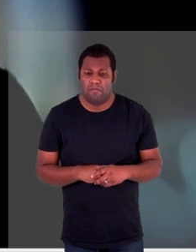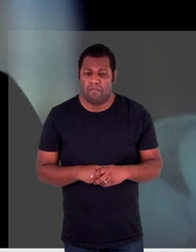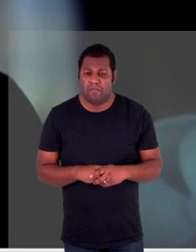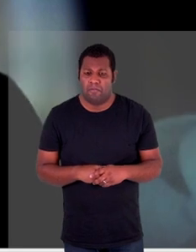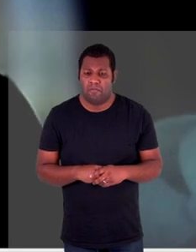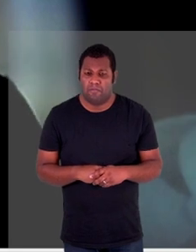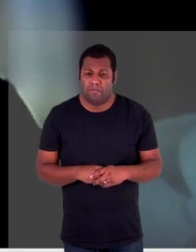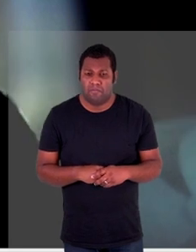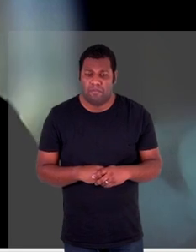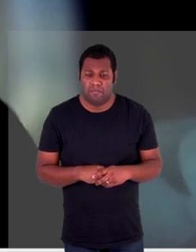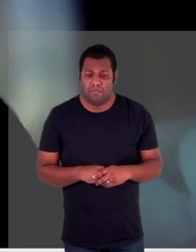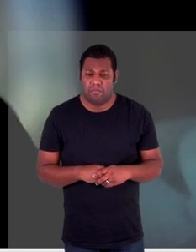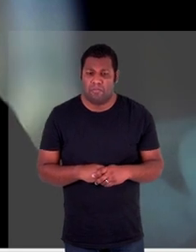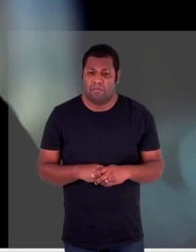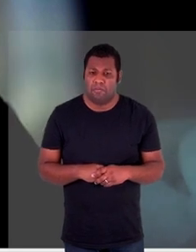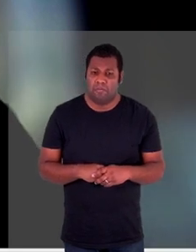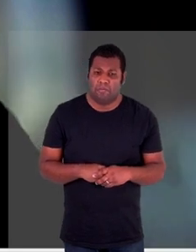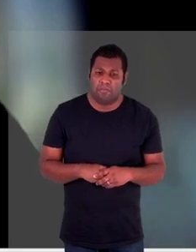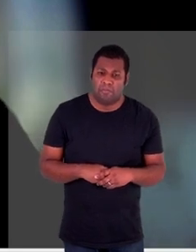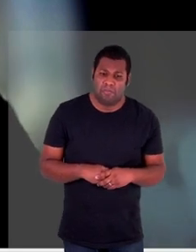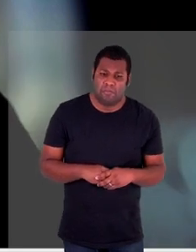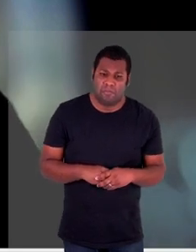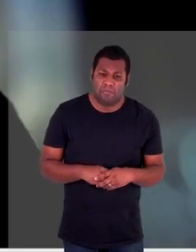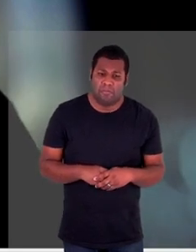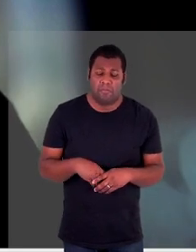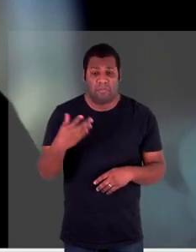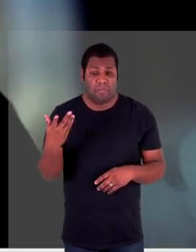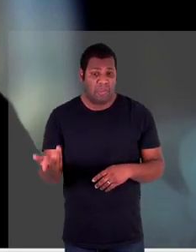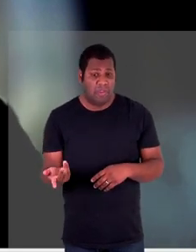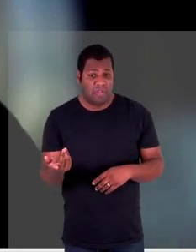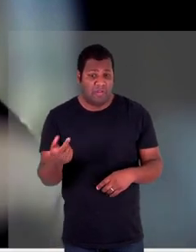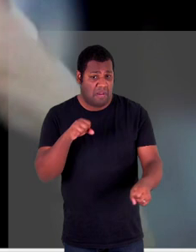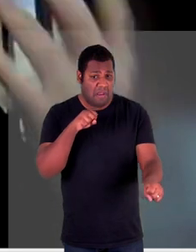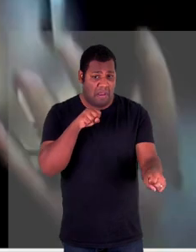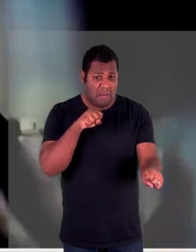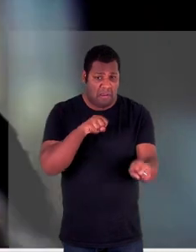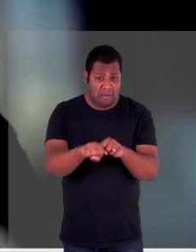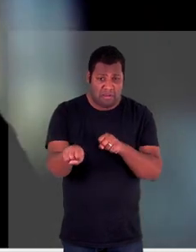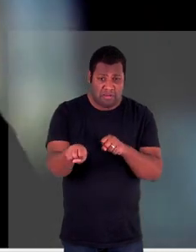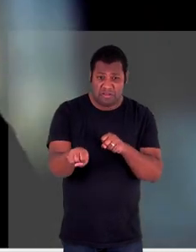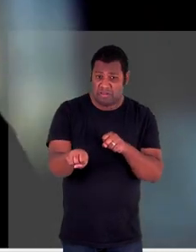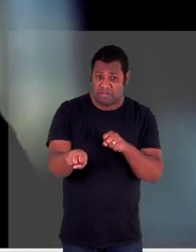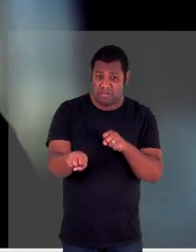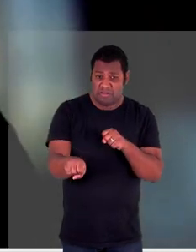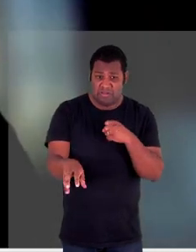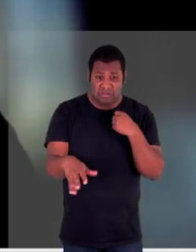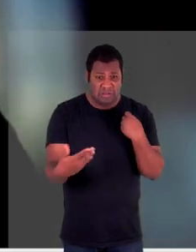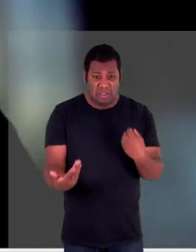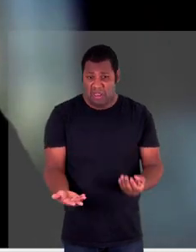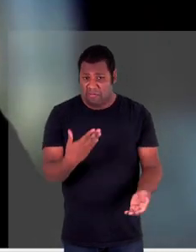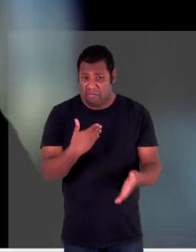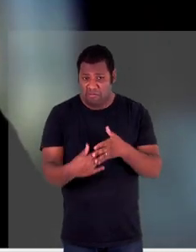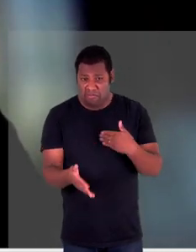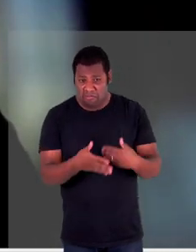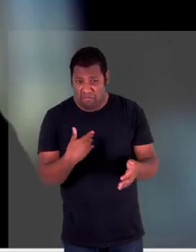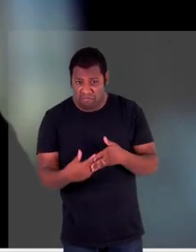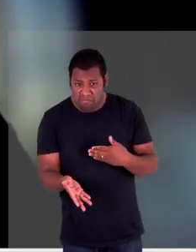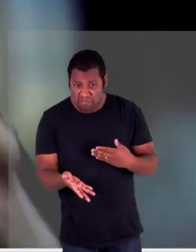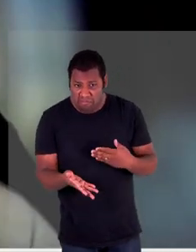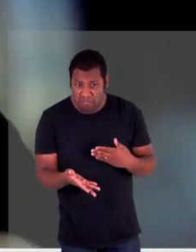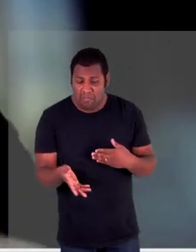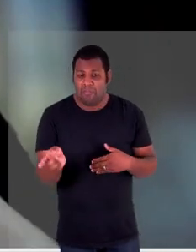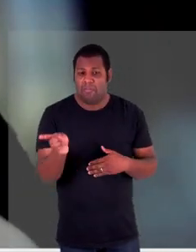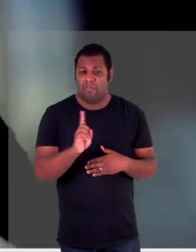propositalmente para a maioria da população simplesmente tirar a vida de alguém sem nenhum motivo aparente você não